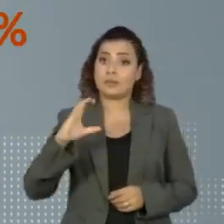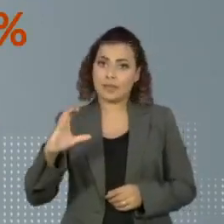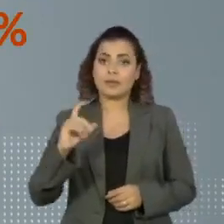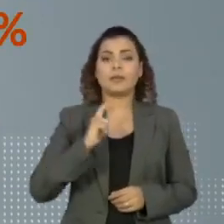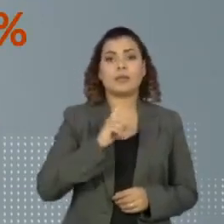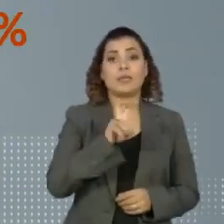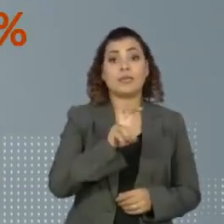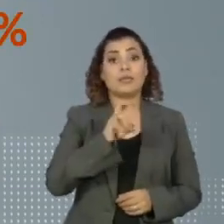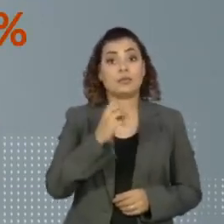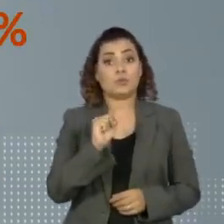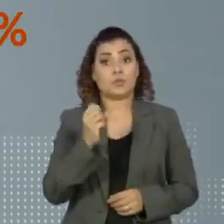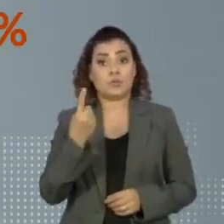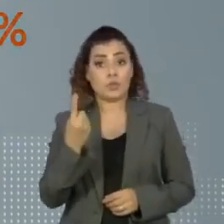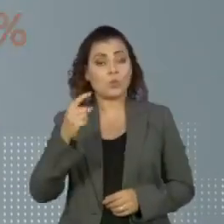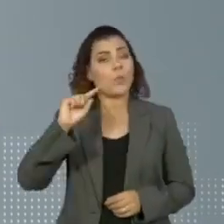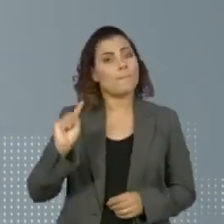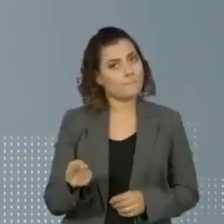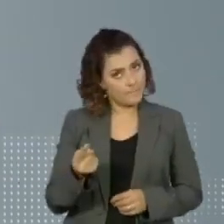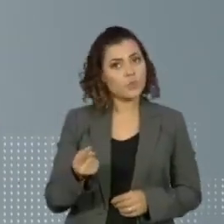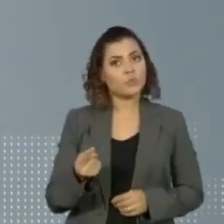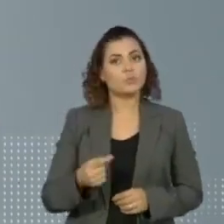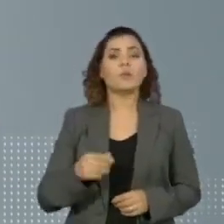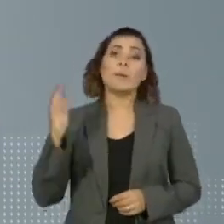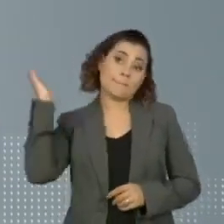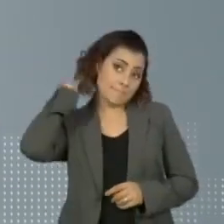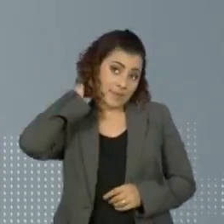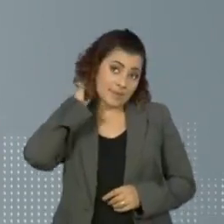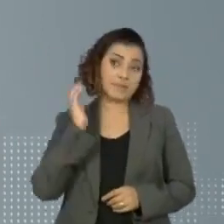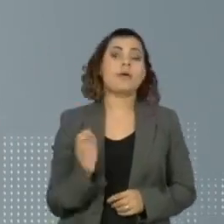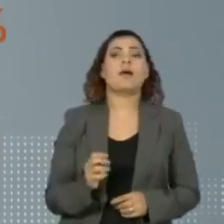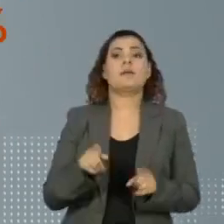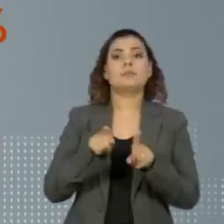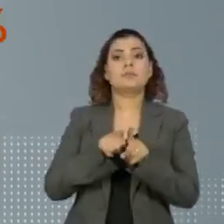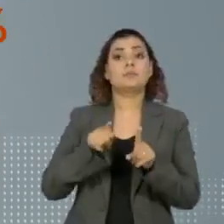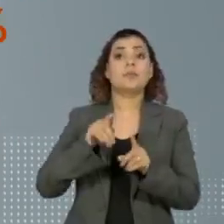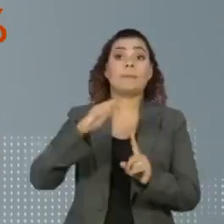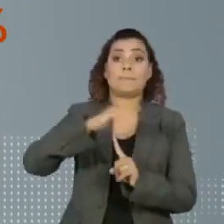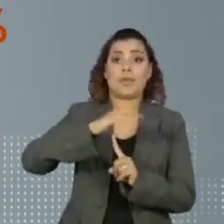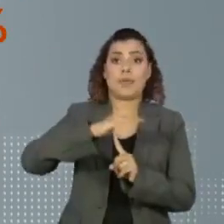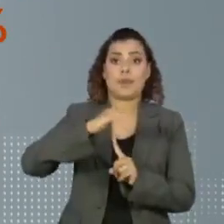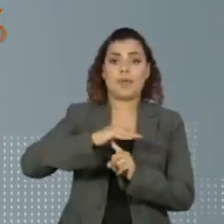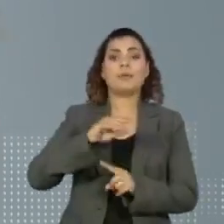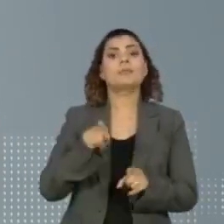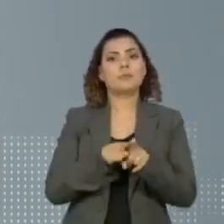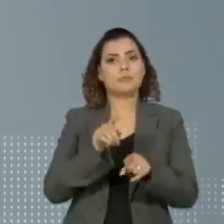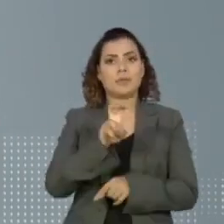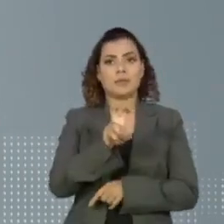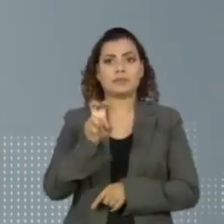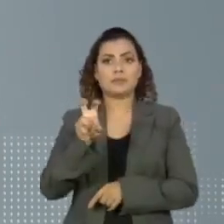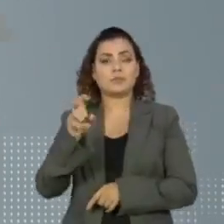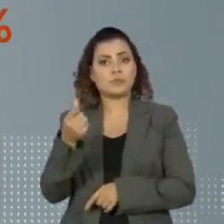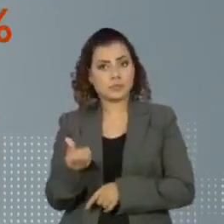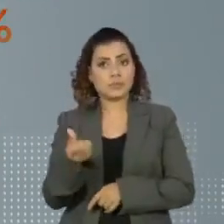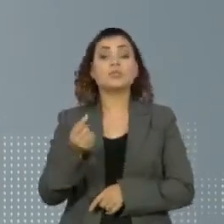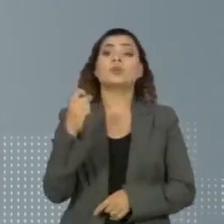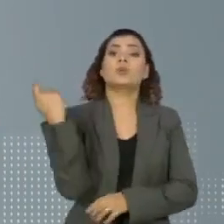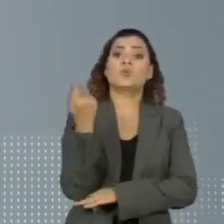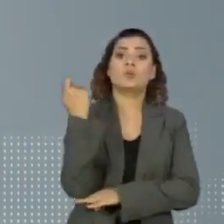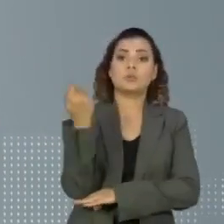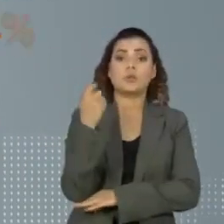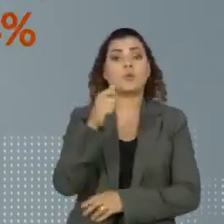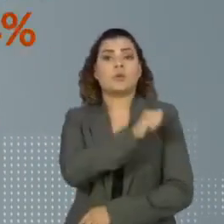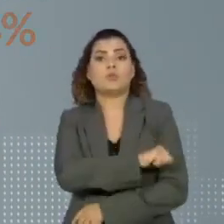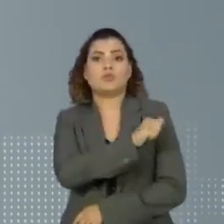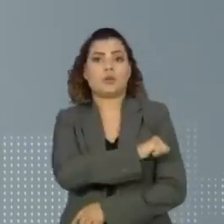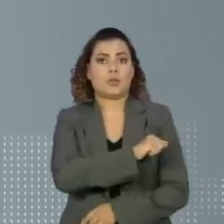de 500 mil. Santa Catarina, Paraná, com mais de 80% de UTIs ocupadas, Rio Grande do Sul e